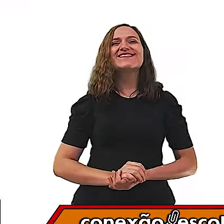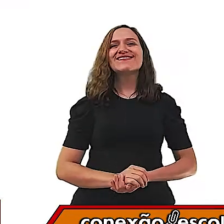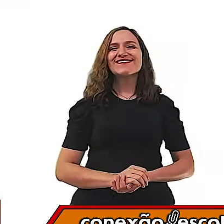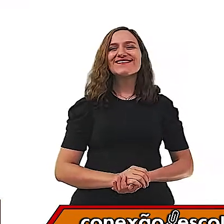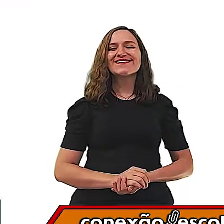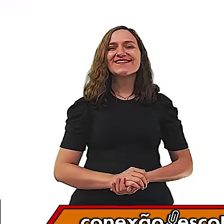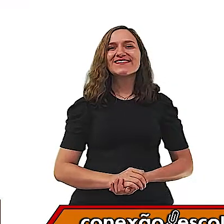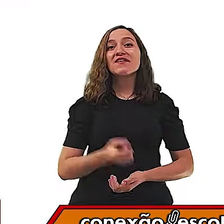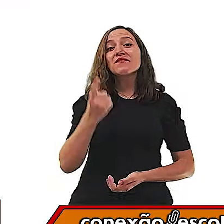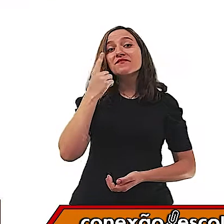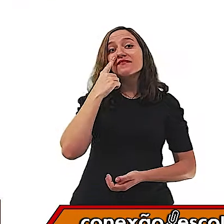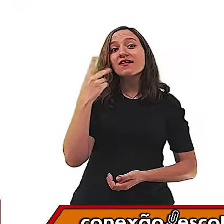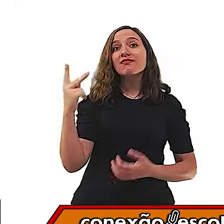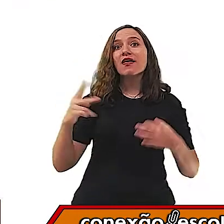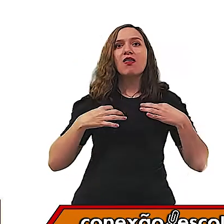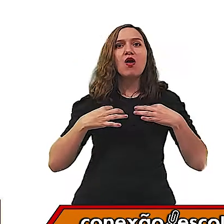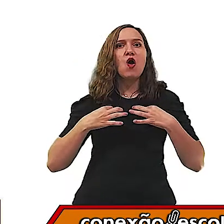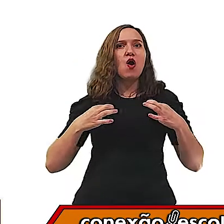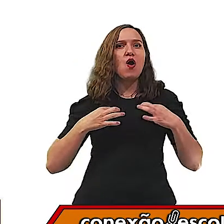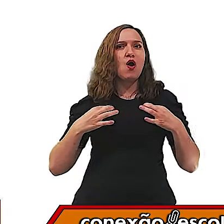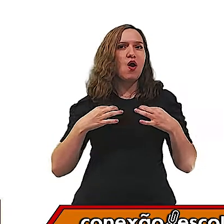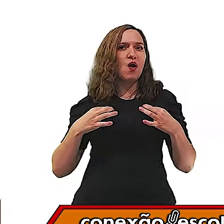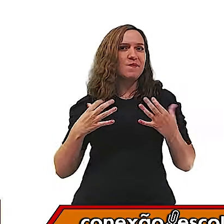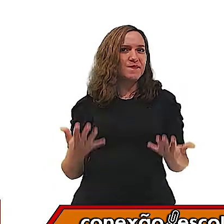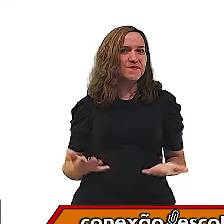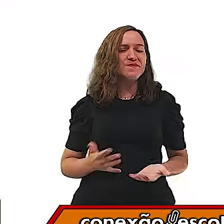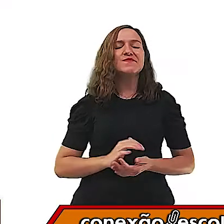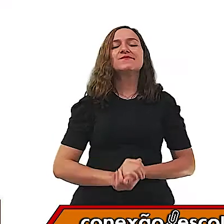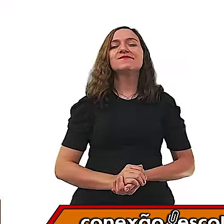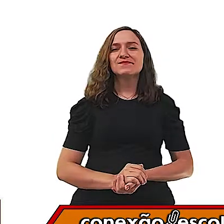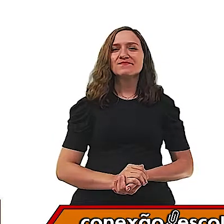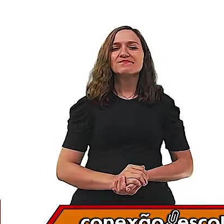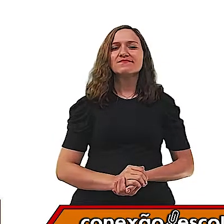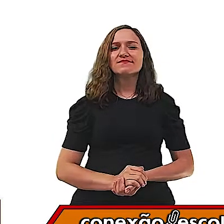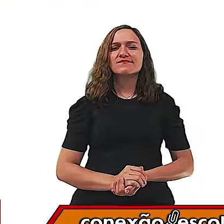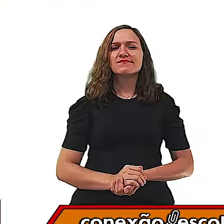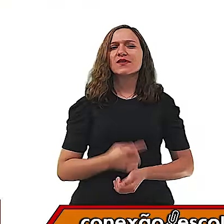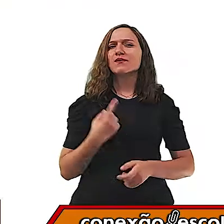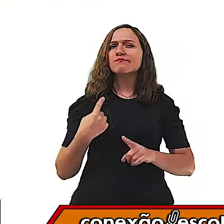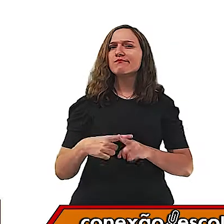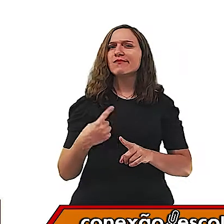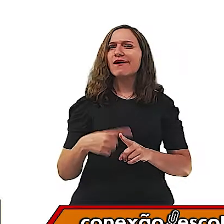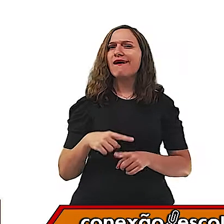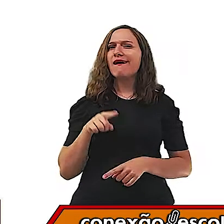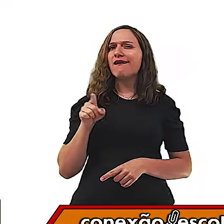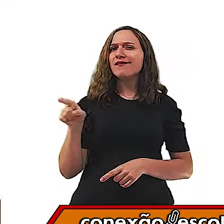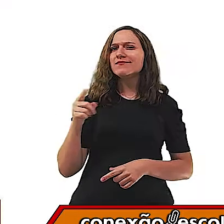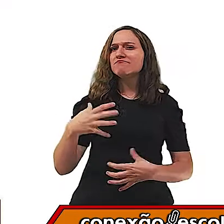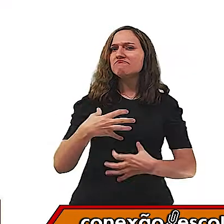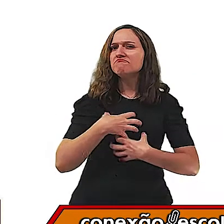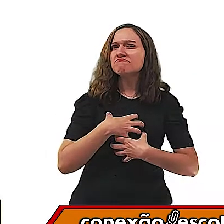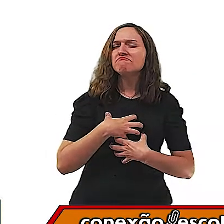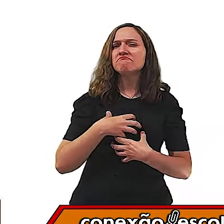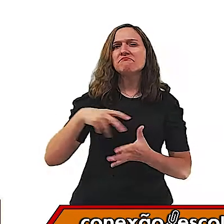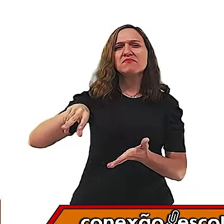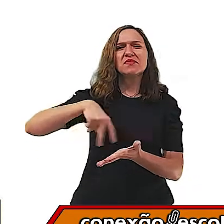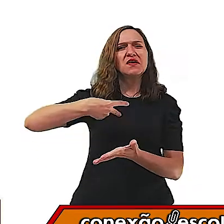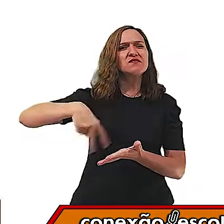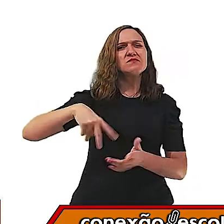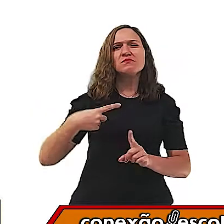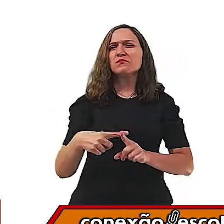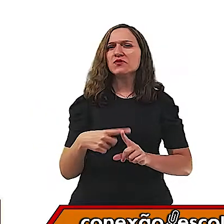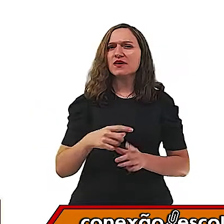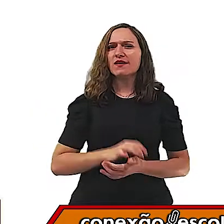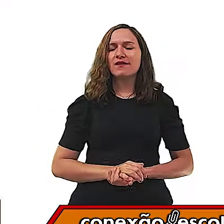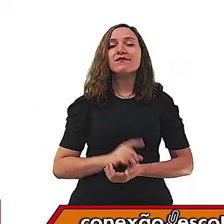Olha as roupas dela. Por que ela está fazendo é uma dança? Ela está